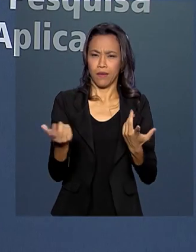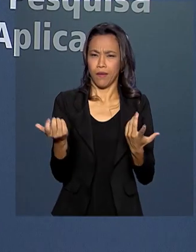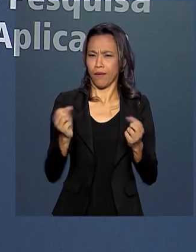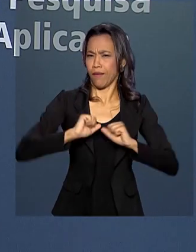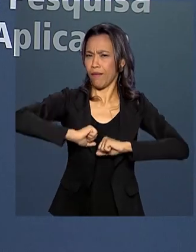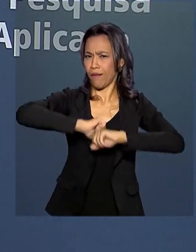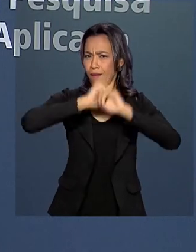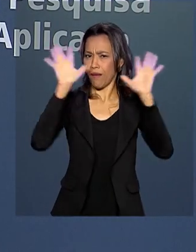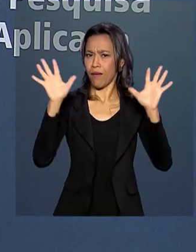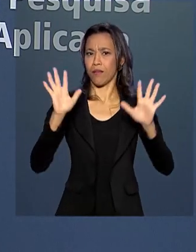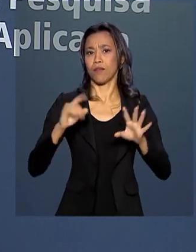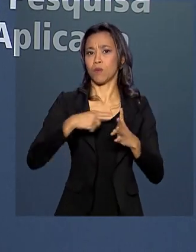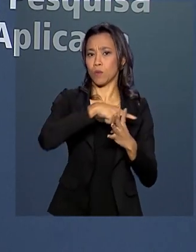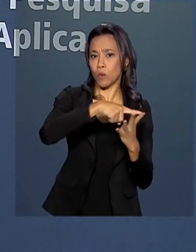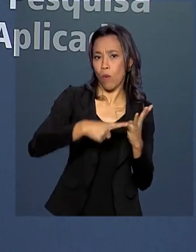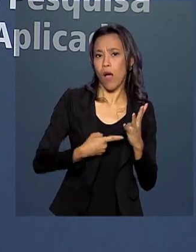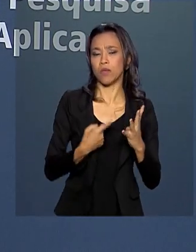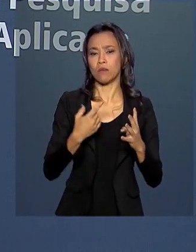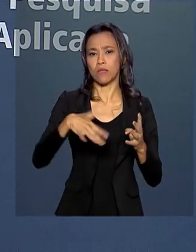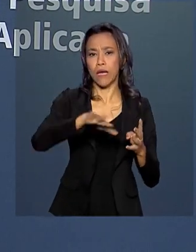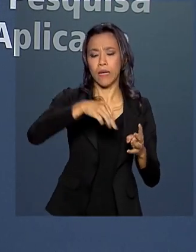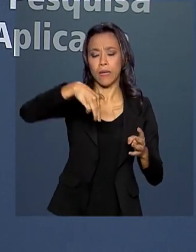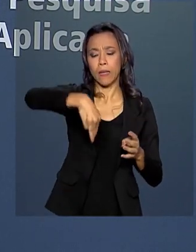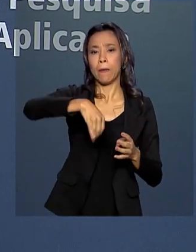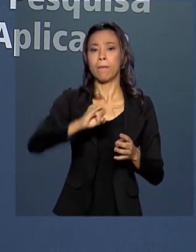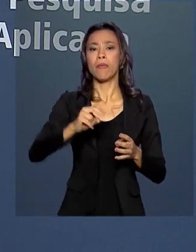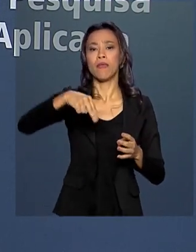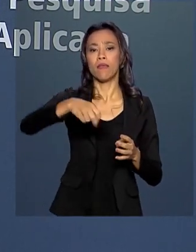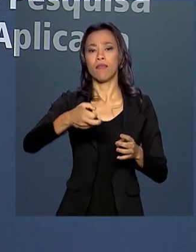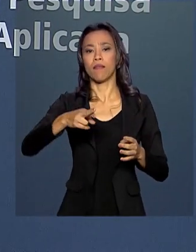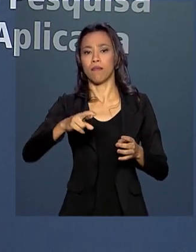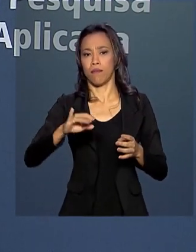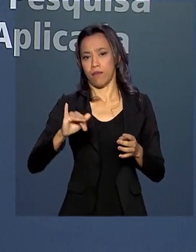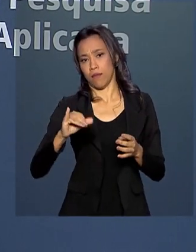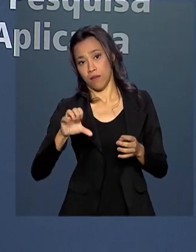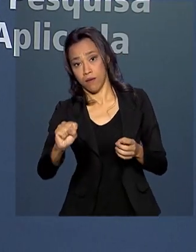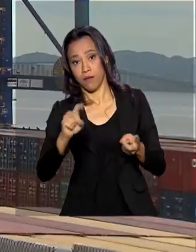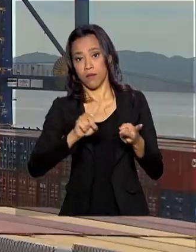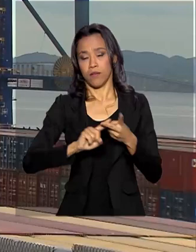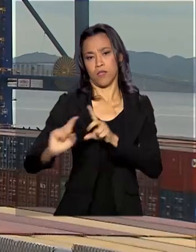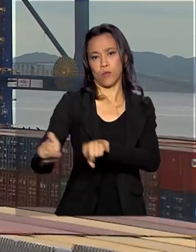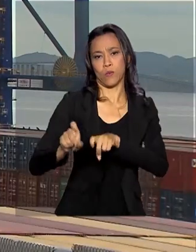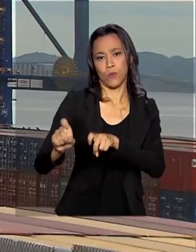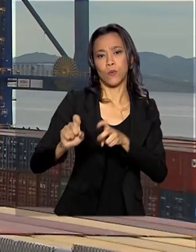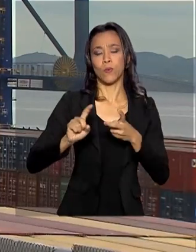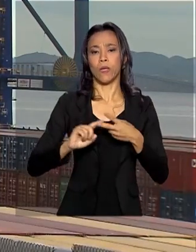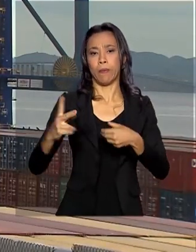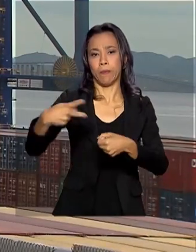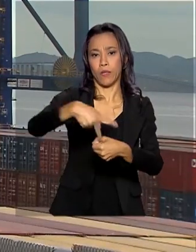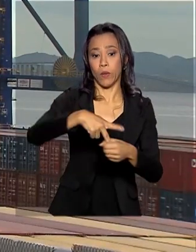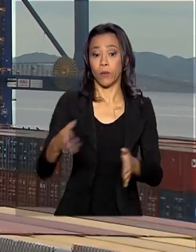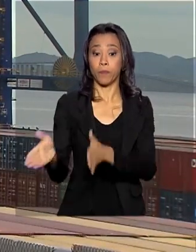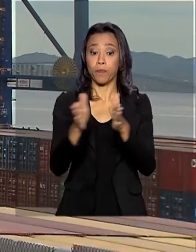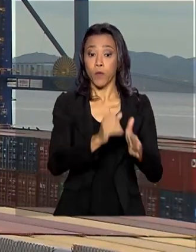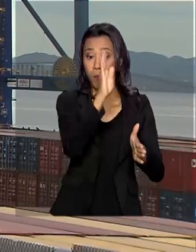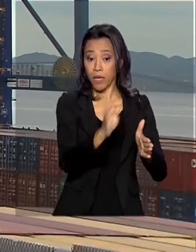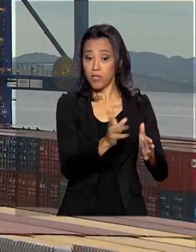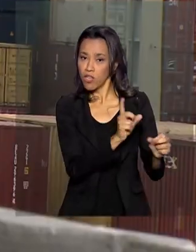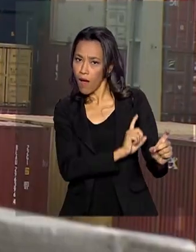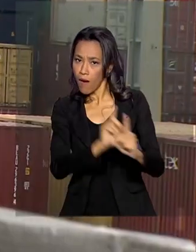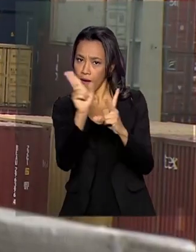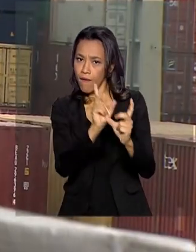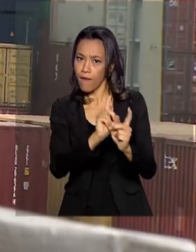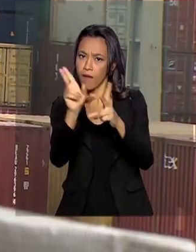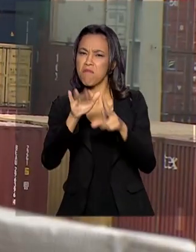que os outros quatro têm em minerais, em agricultura, em petróleo. O Brasil já exportou para a China, este